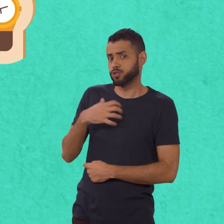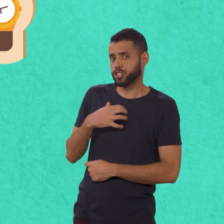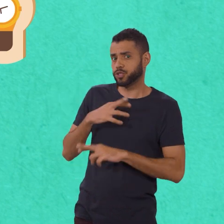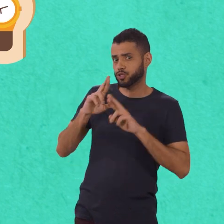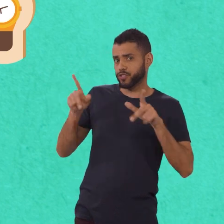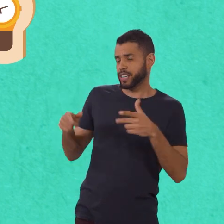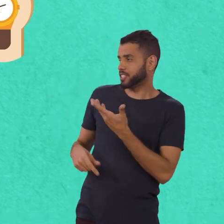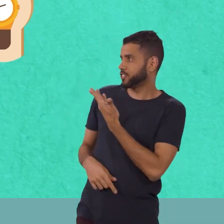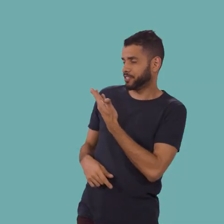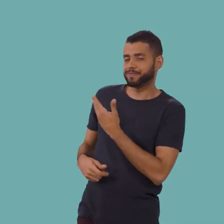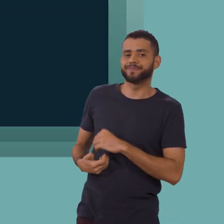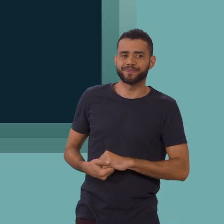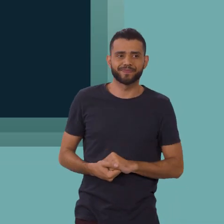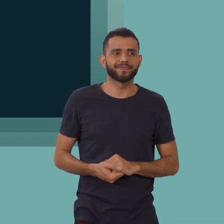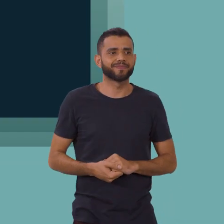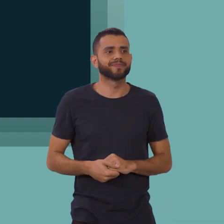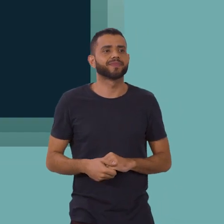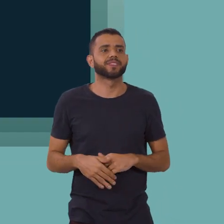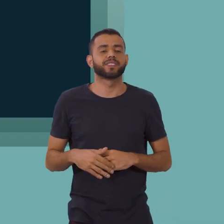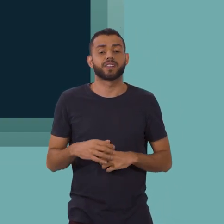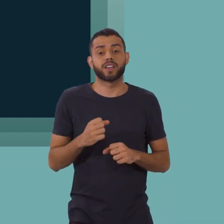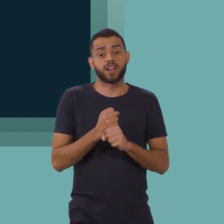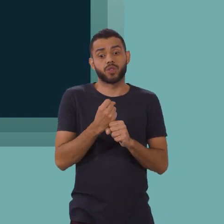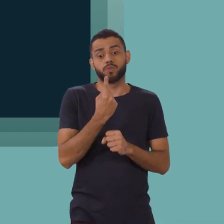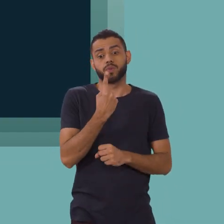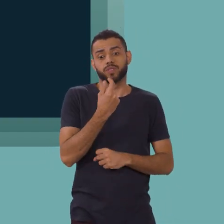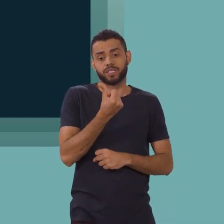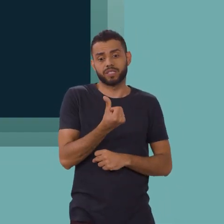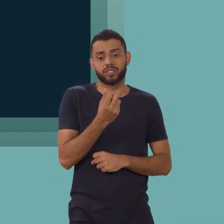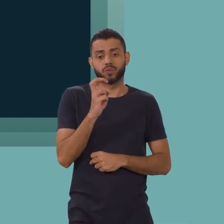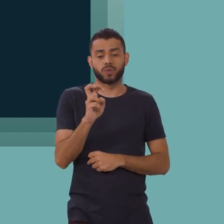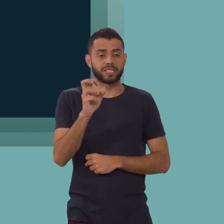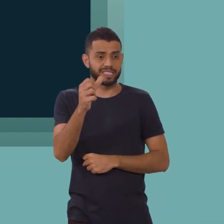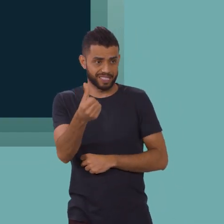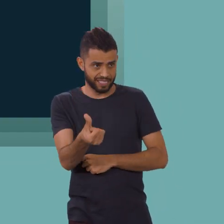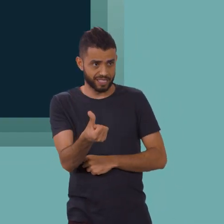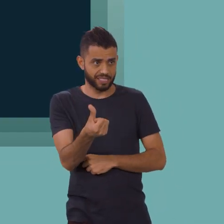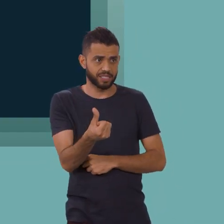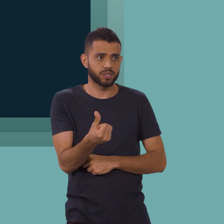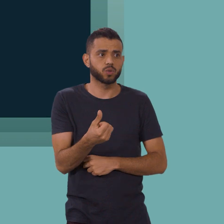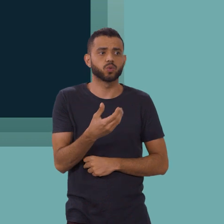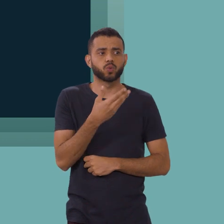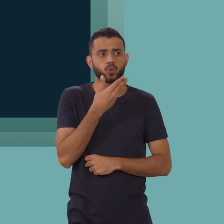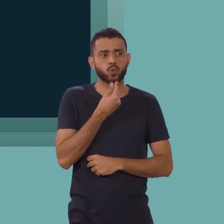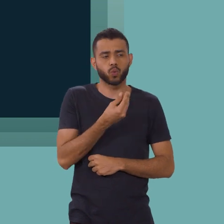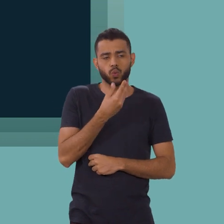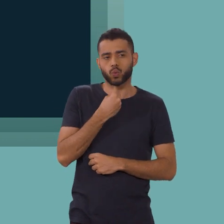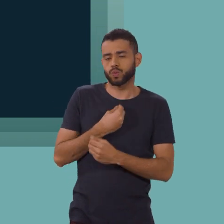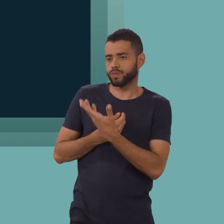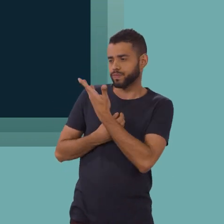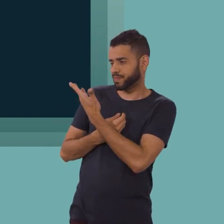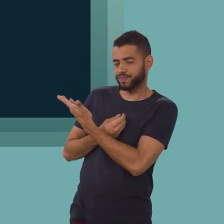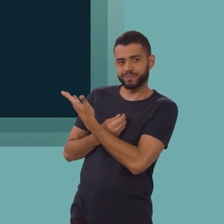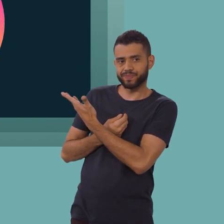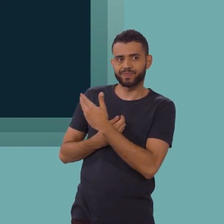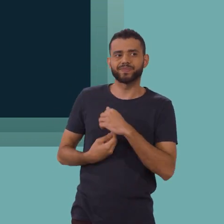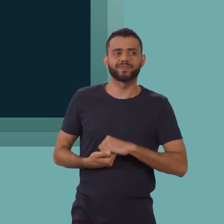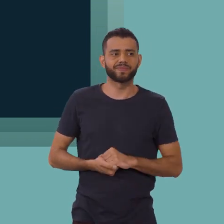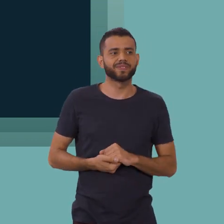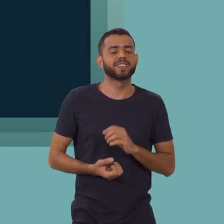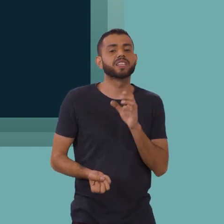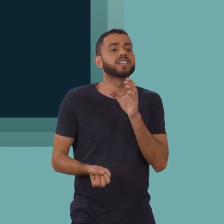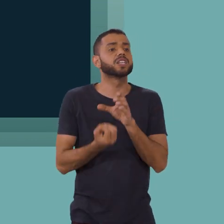diferente! Até que em 1656, o físico holandês Christian Huygens